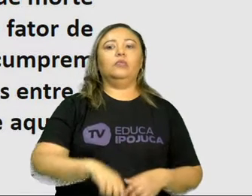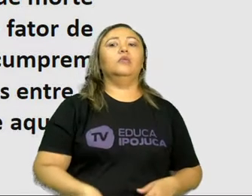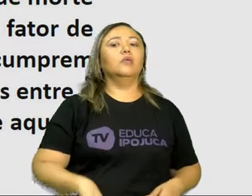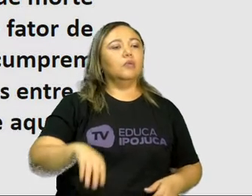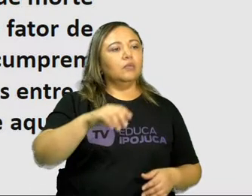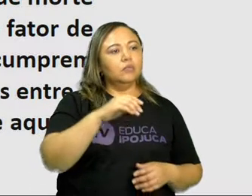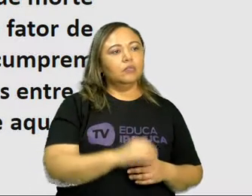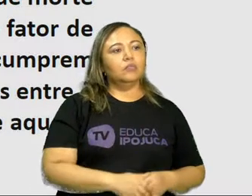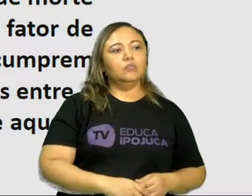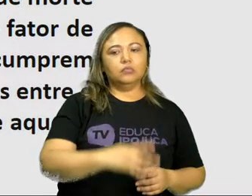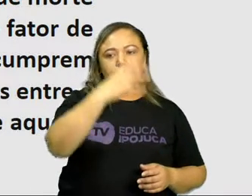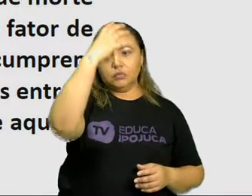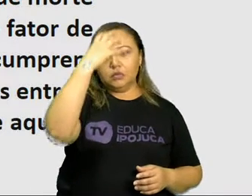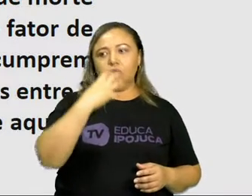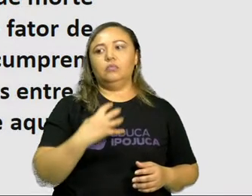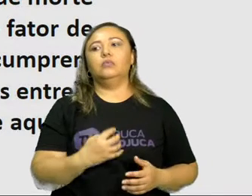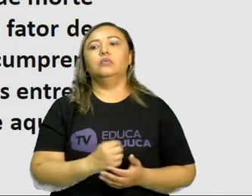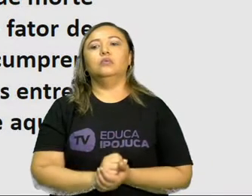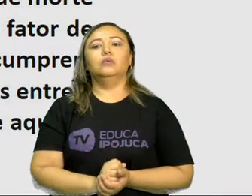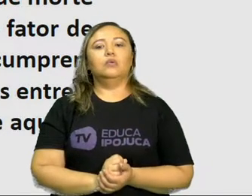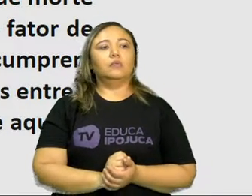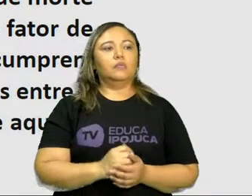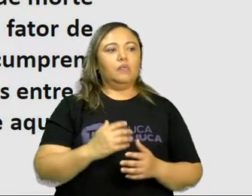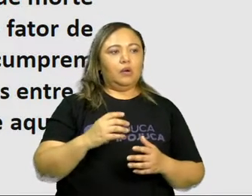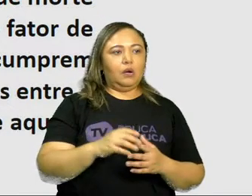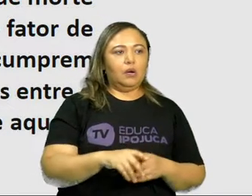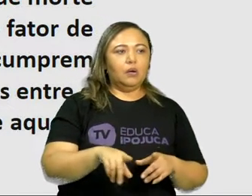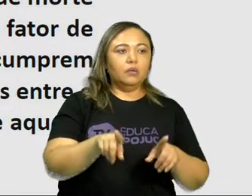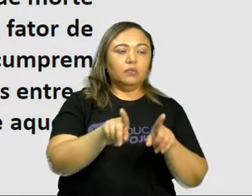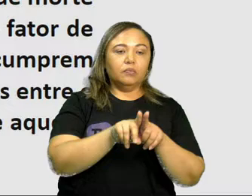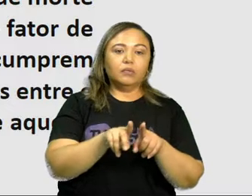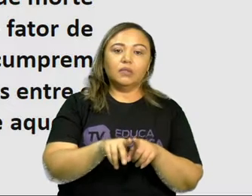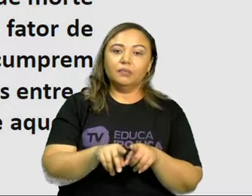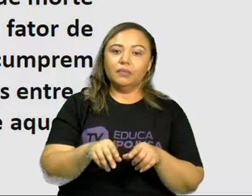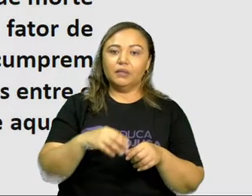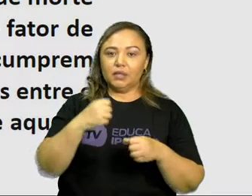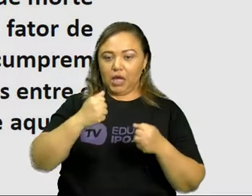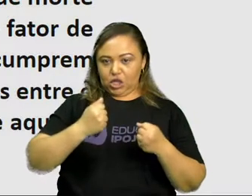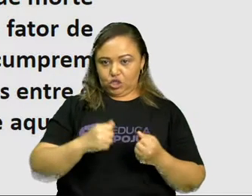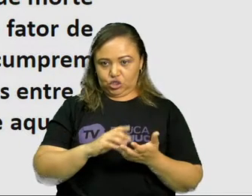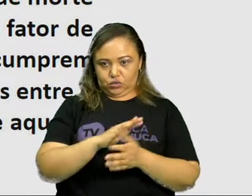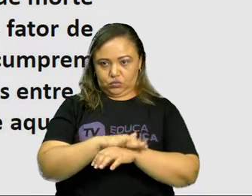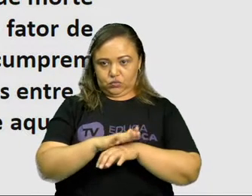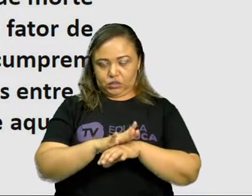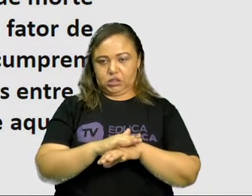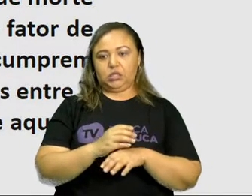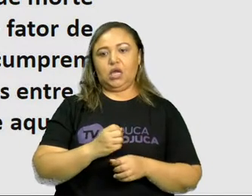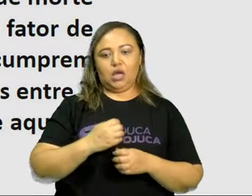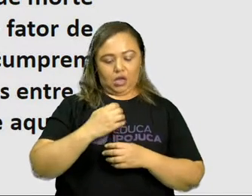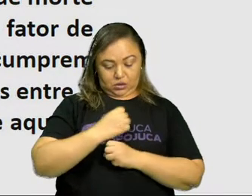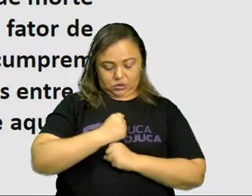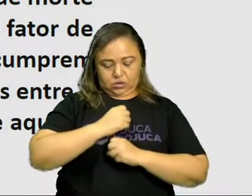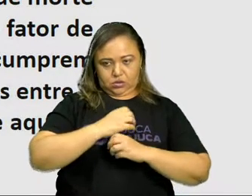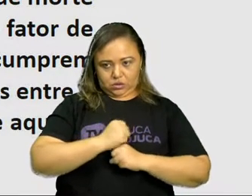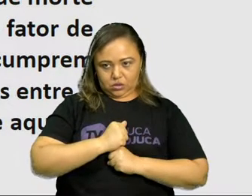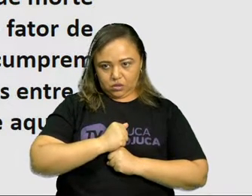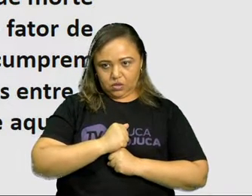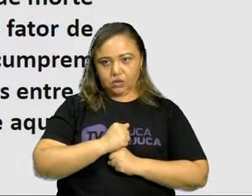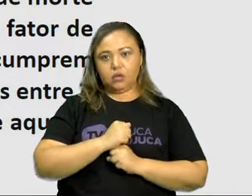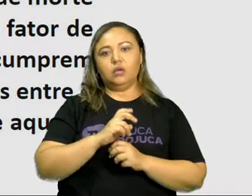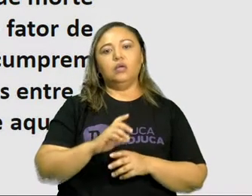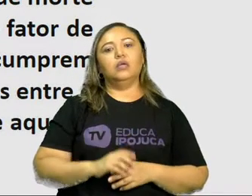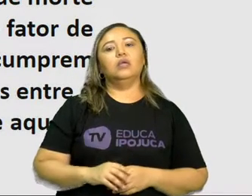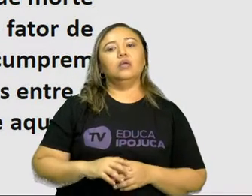Diabetes e Doenças Digestivas e Renais. O que este estudo particular mostra é que a